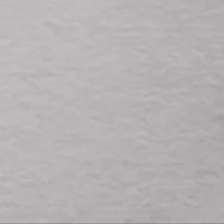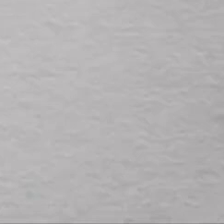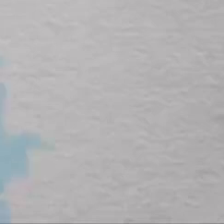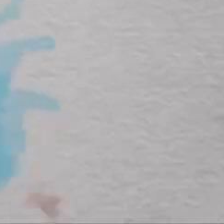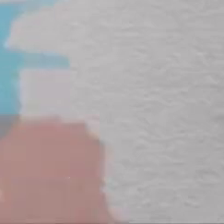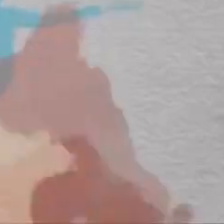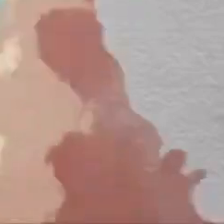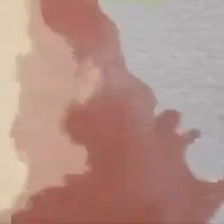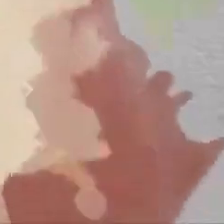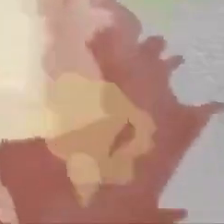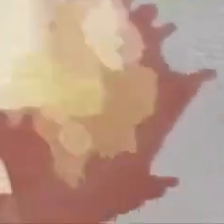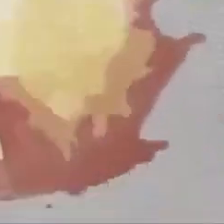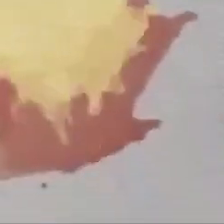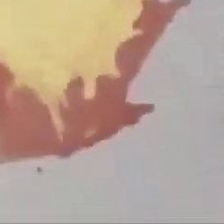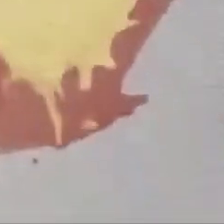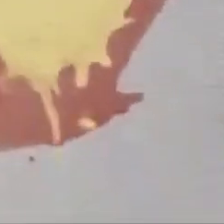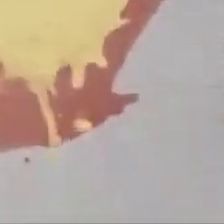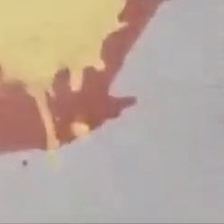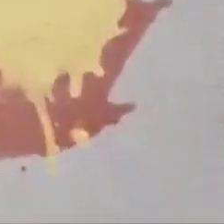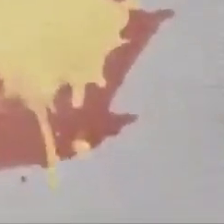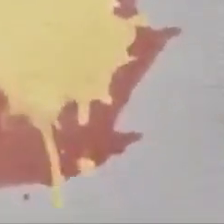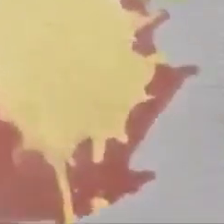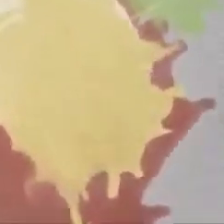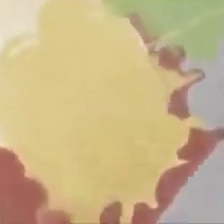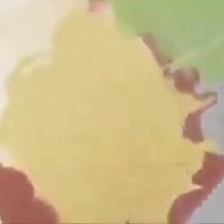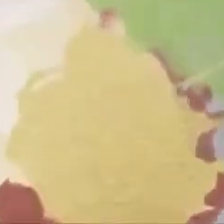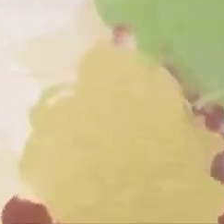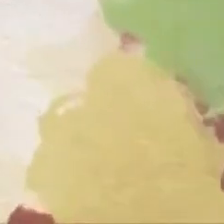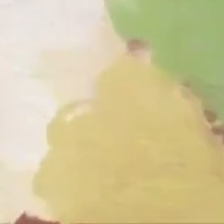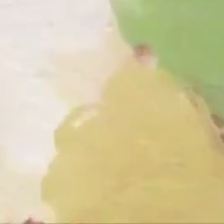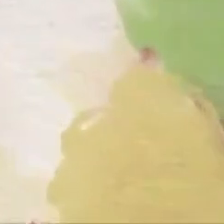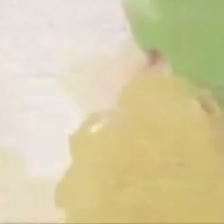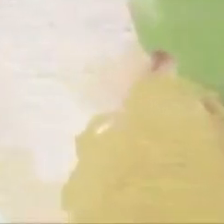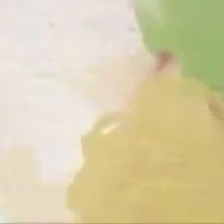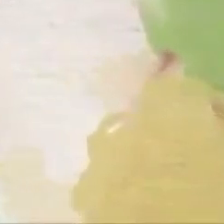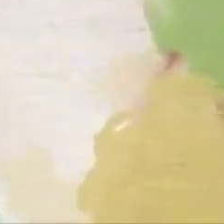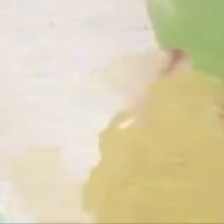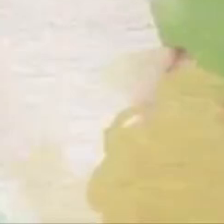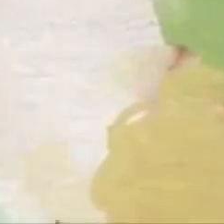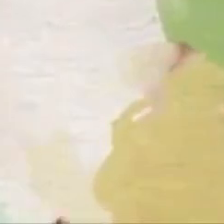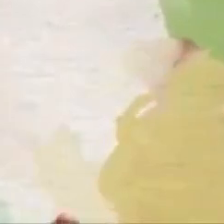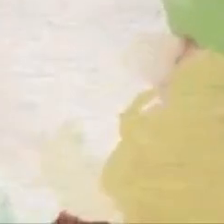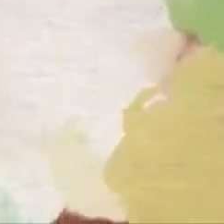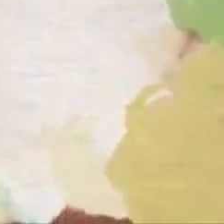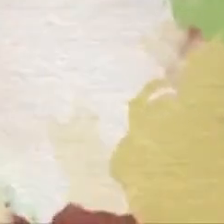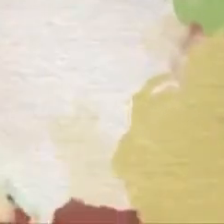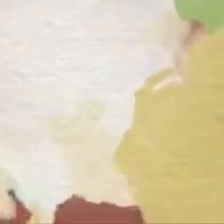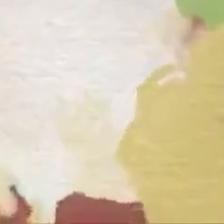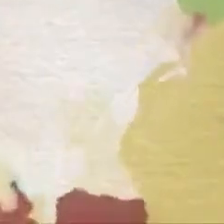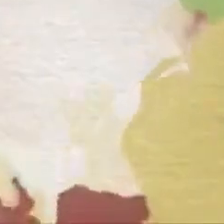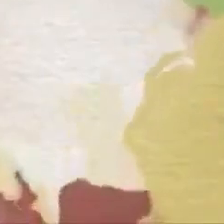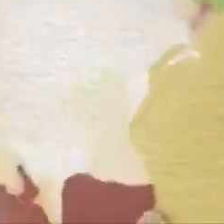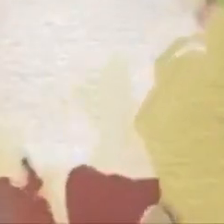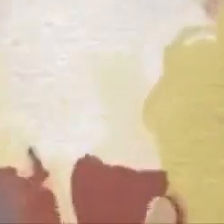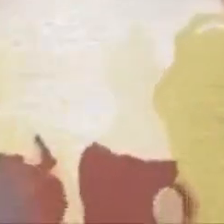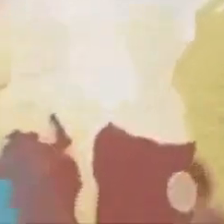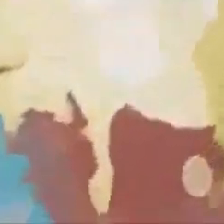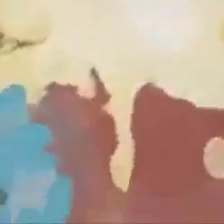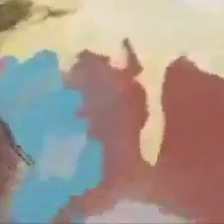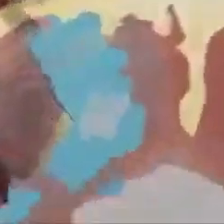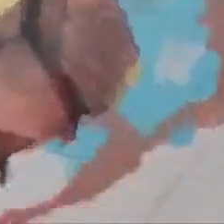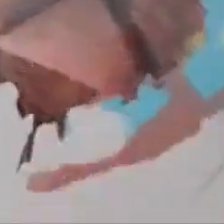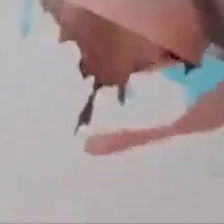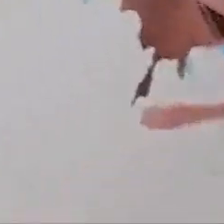É normal que você, profissional de saúde, se sinta sobrecarregado e estressado nesse momento difícil.